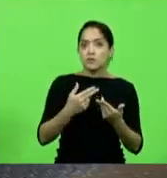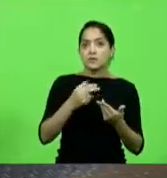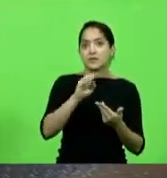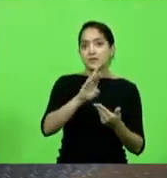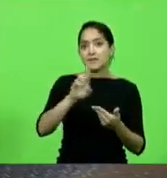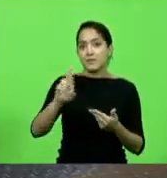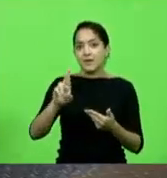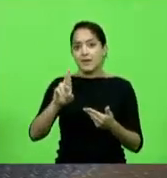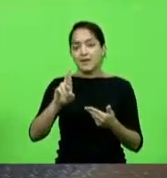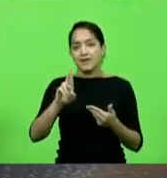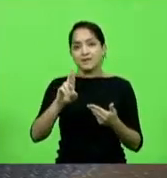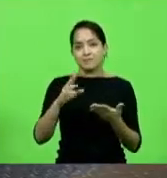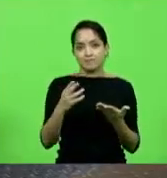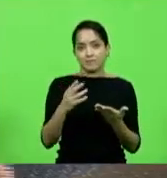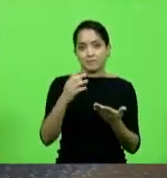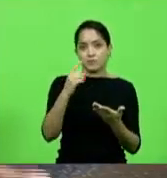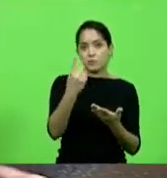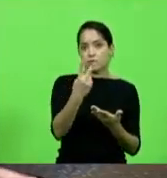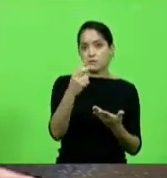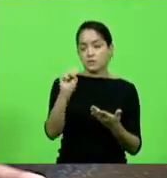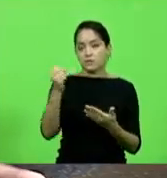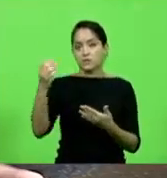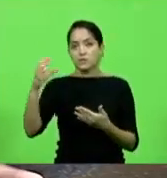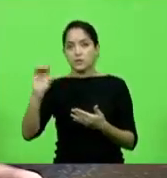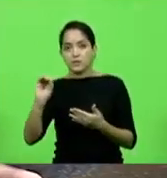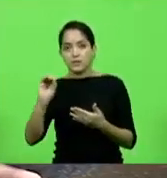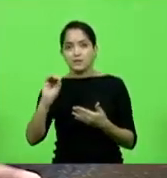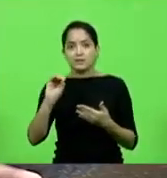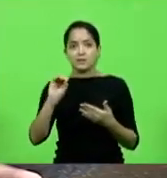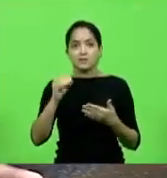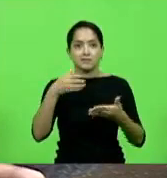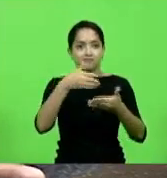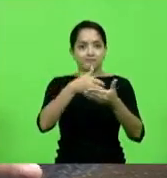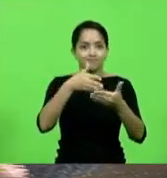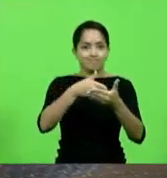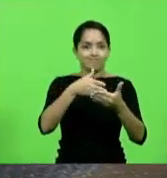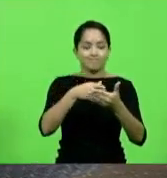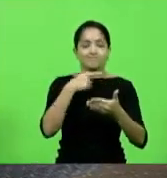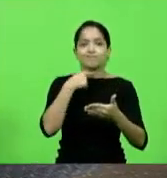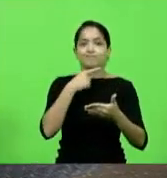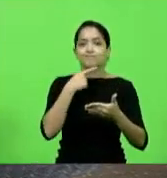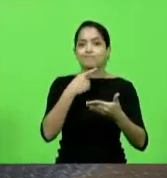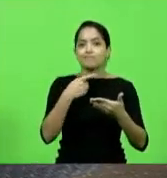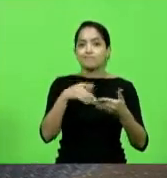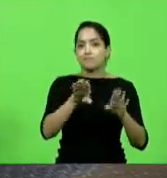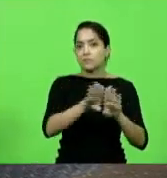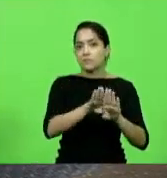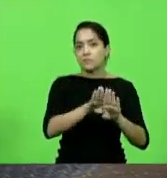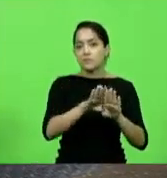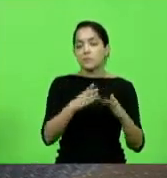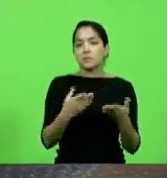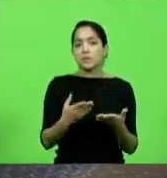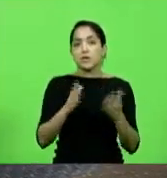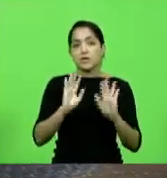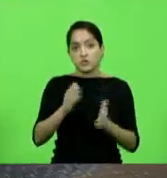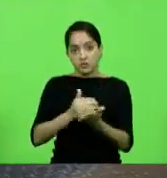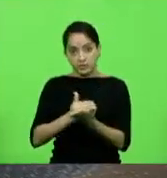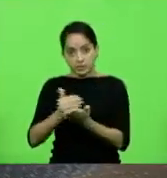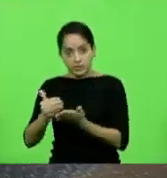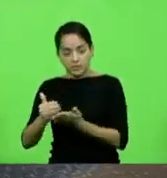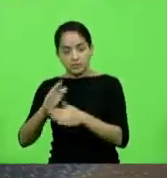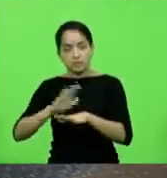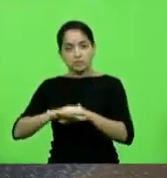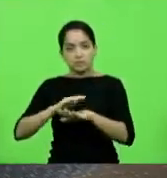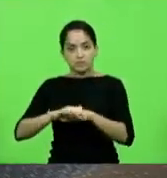interditada mesmo assim já houve a iniciativa por parte da Secretaria de